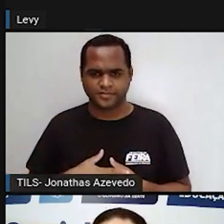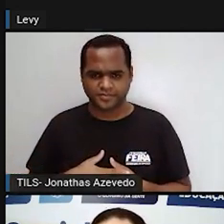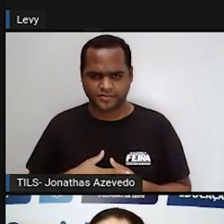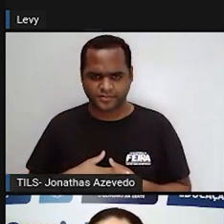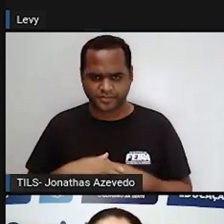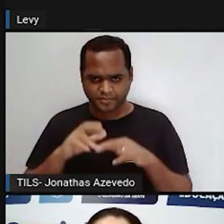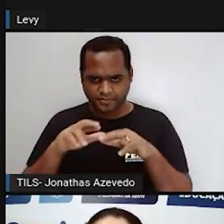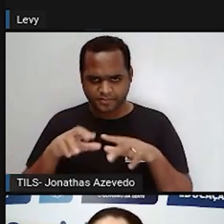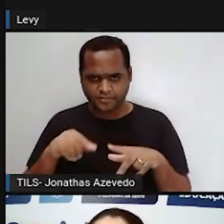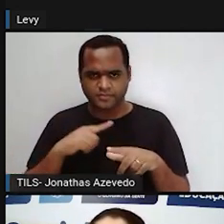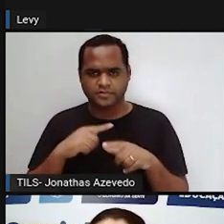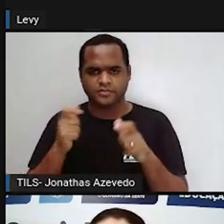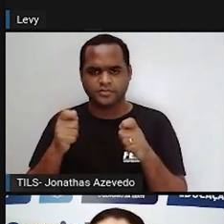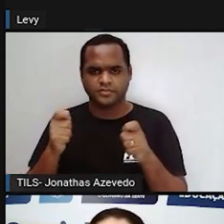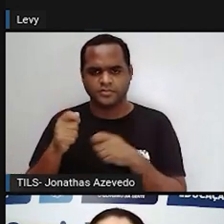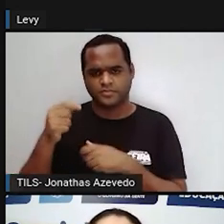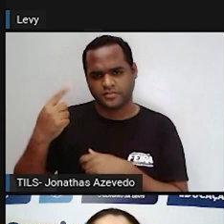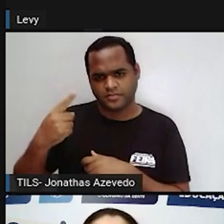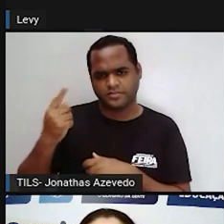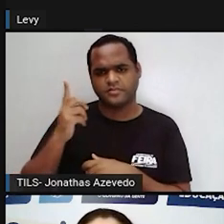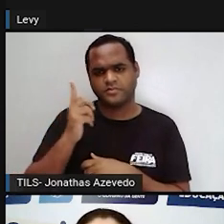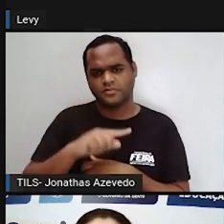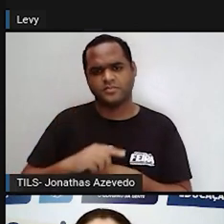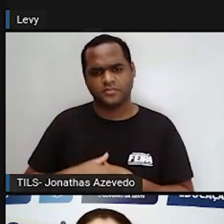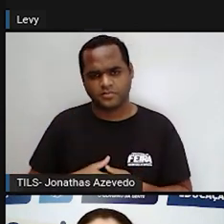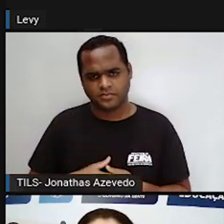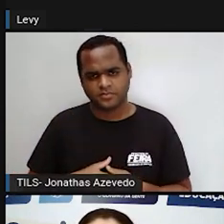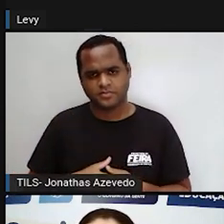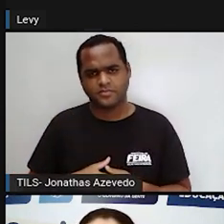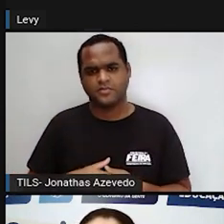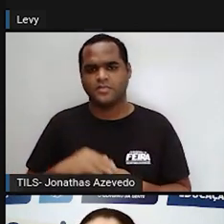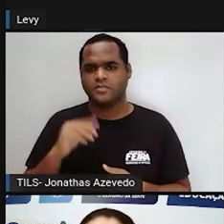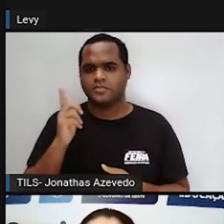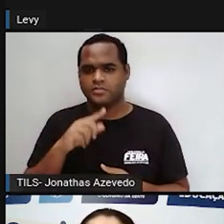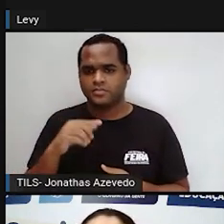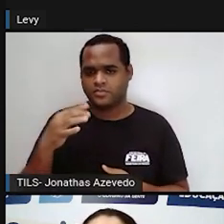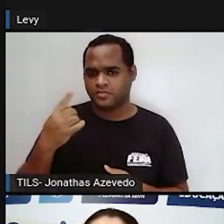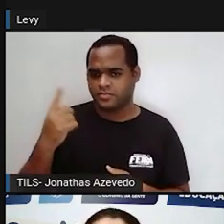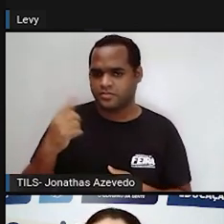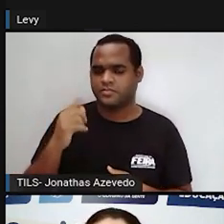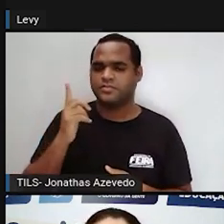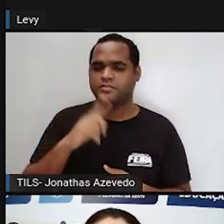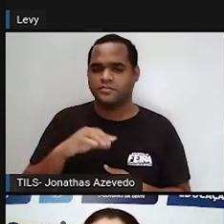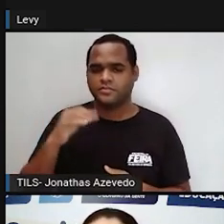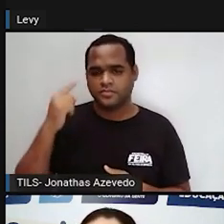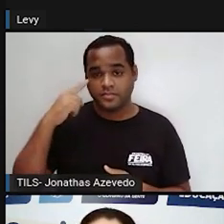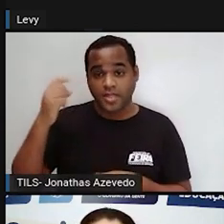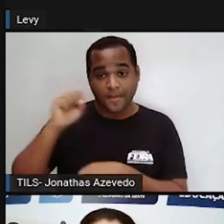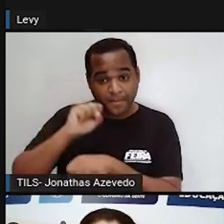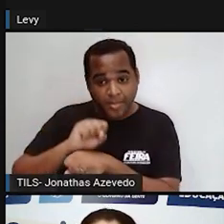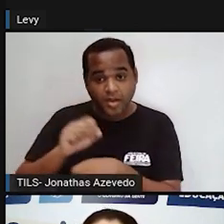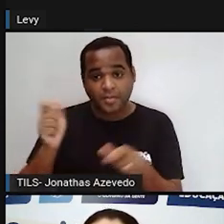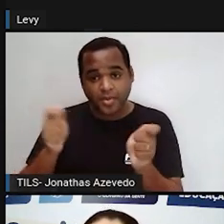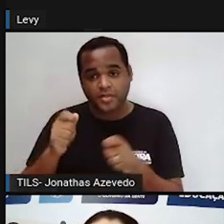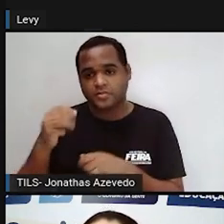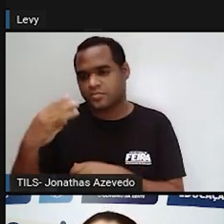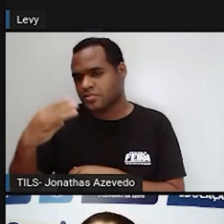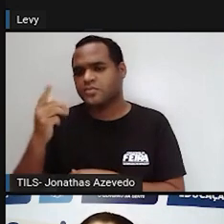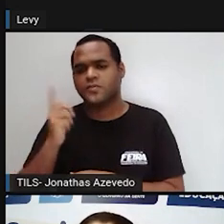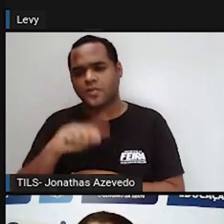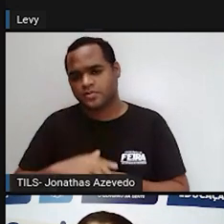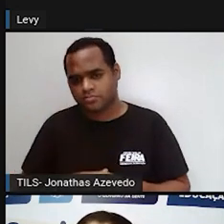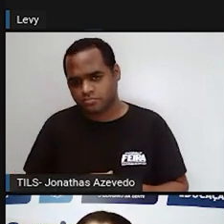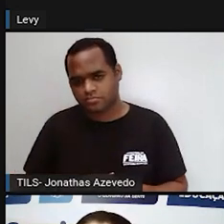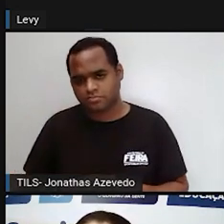ser consumidor, tem um consumidor primário, tem um consumidor secundário, o secundário pode deixar de ser secundário, virar terciário. Então, a